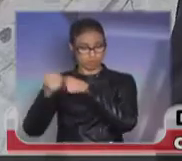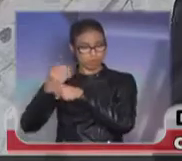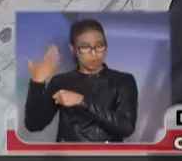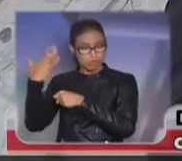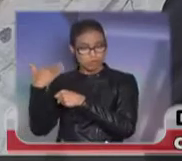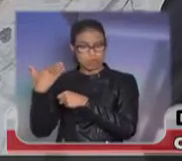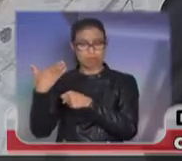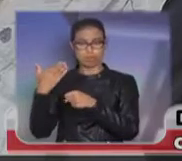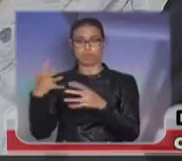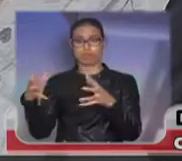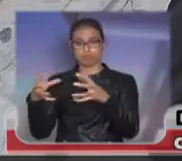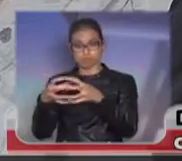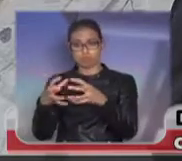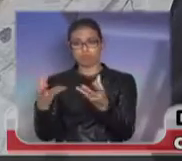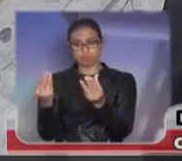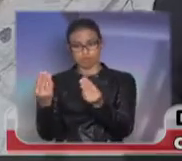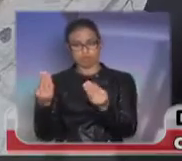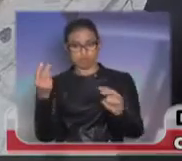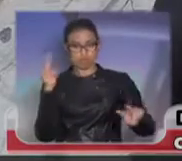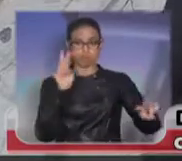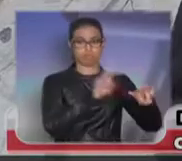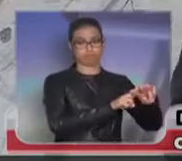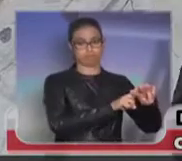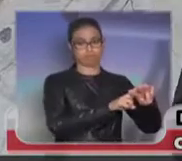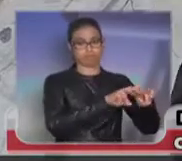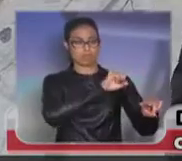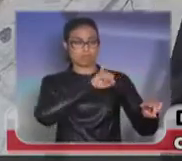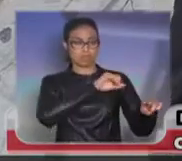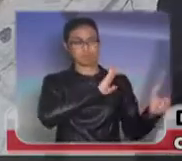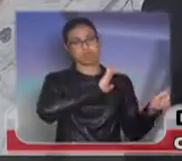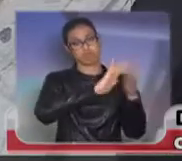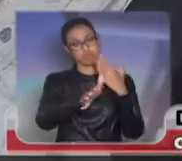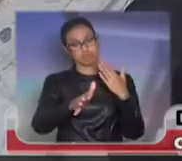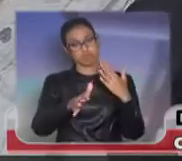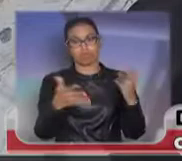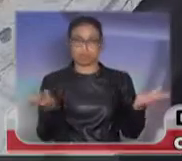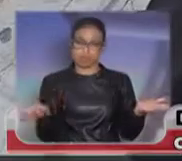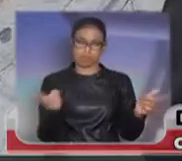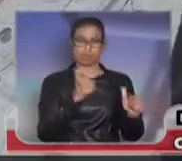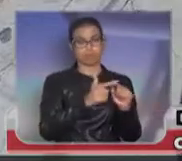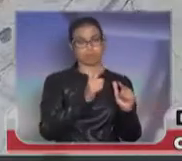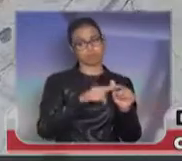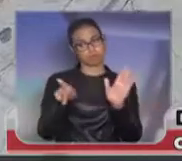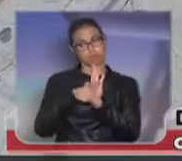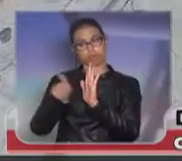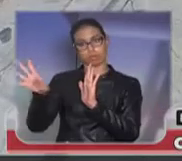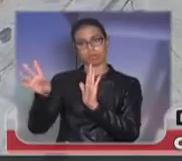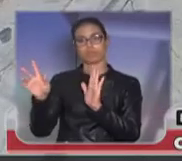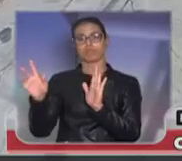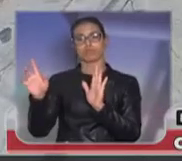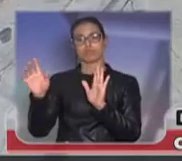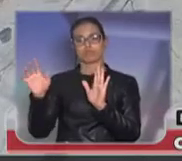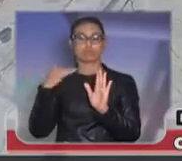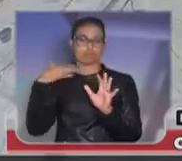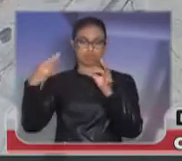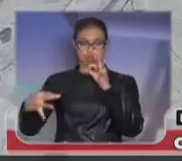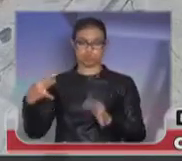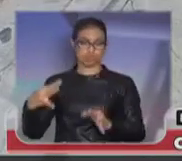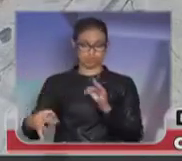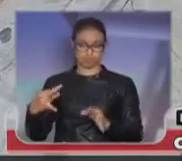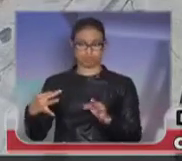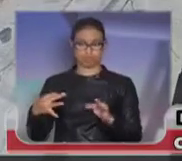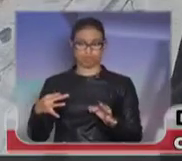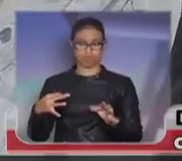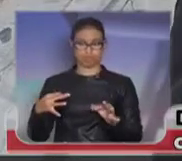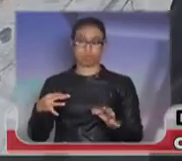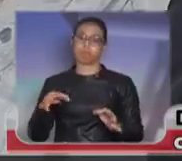foram colocadas na cadeia. Se elas saíram, é problema da justiça, não é problema da polícia. Então, quem